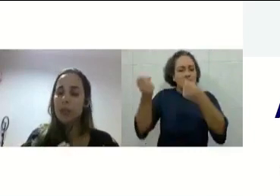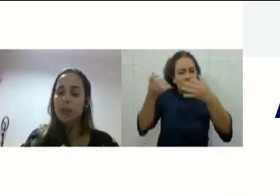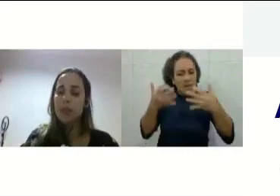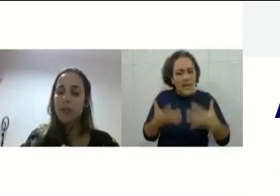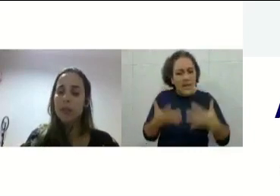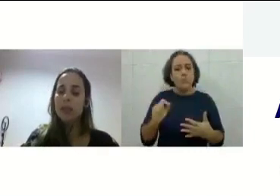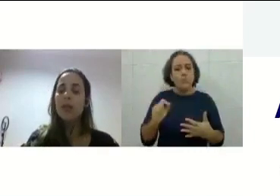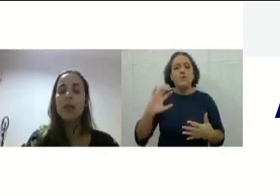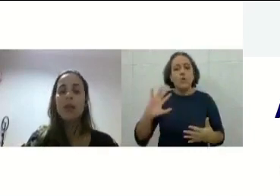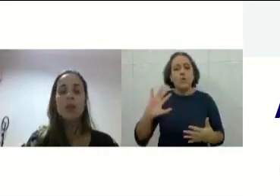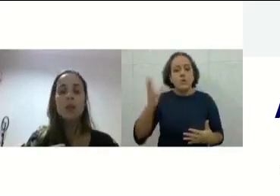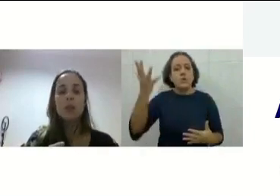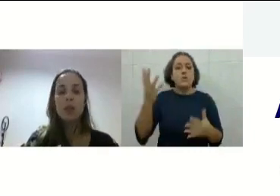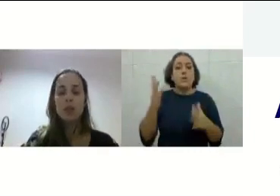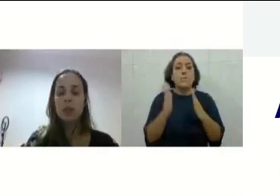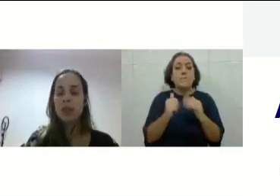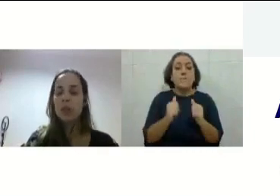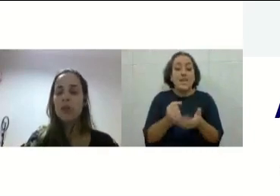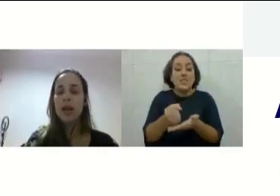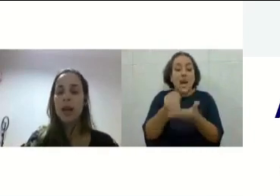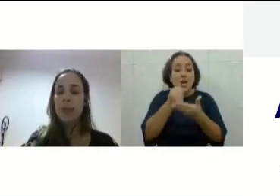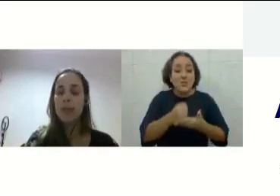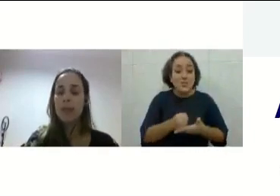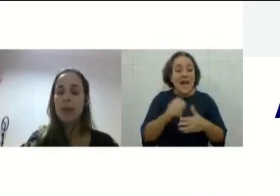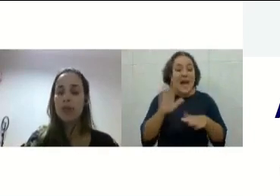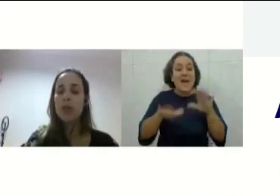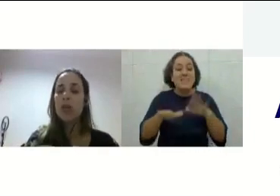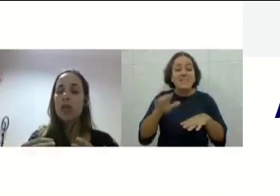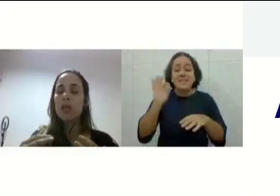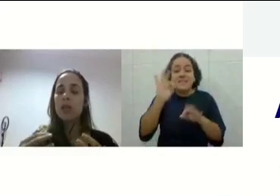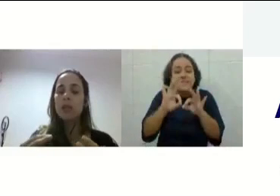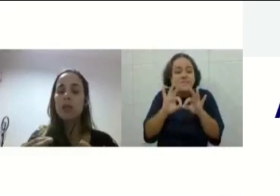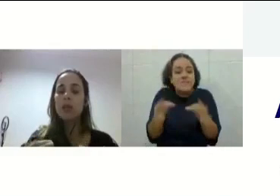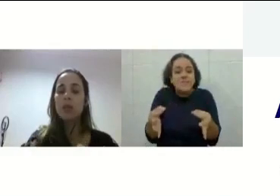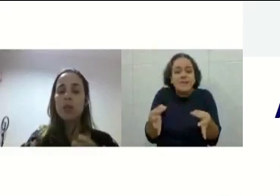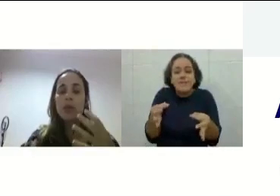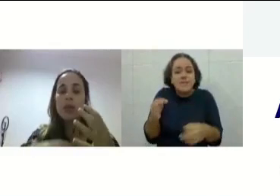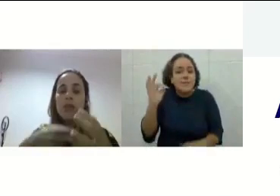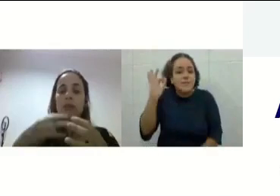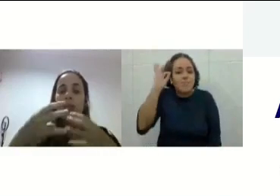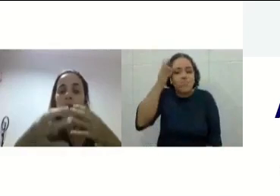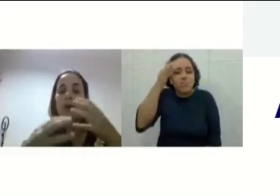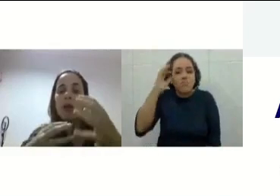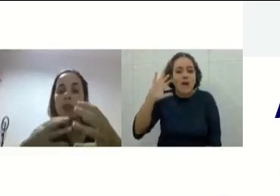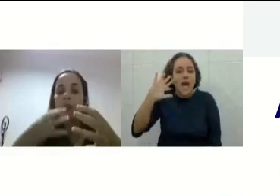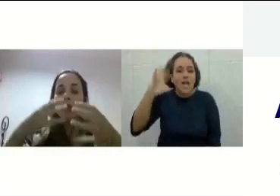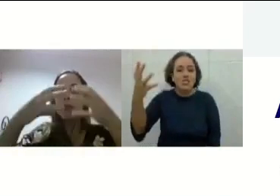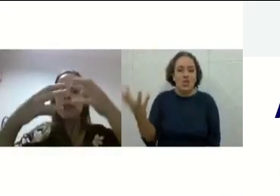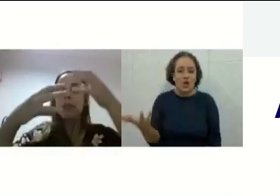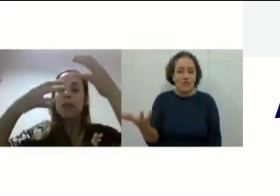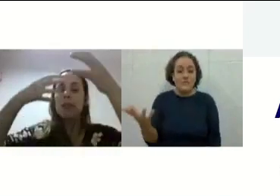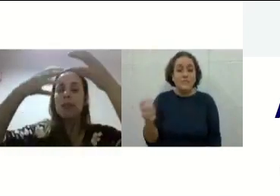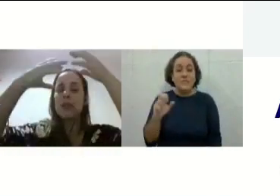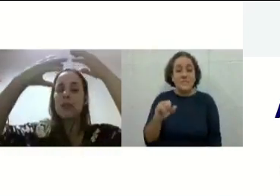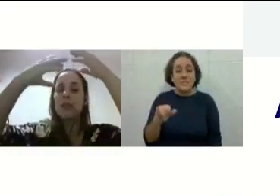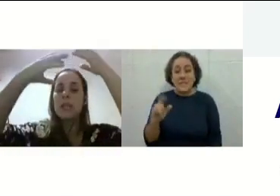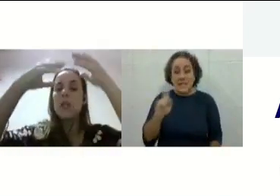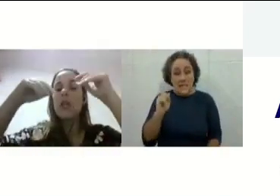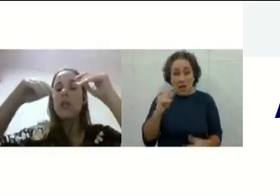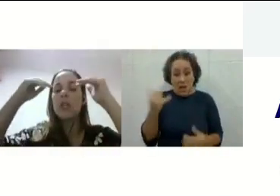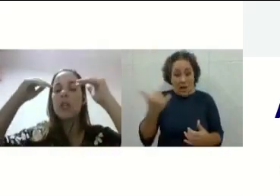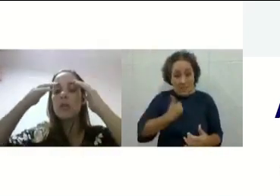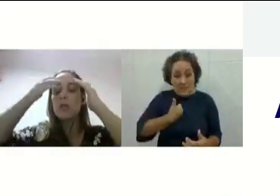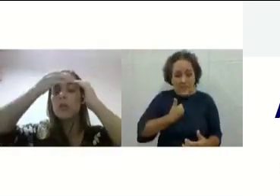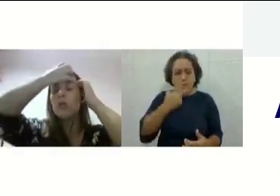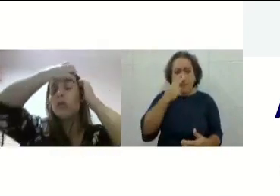coisa tão simples e a gente pode resolver rapidamente. Se vocês não comunicam, aquilo vai virando uma bola de neve crescendo, crescendo, crescendo.